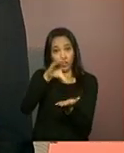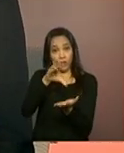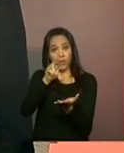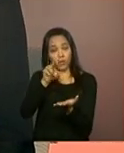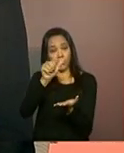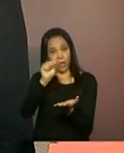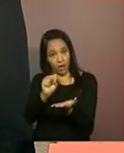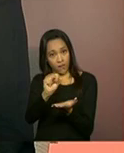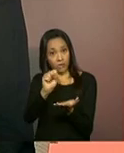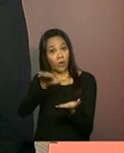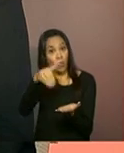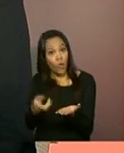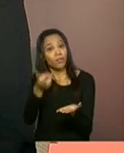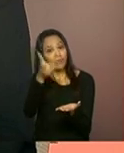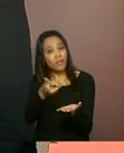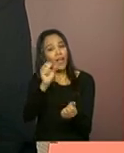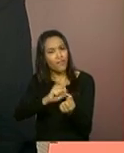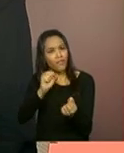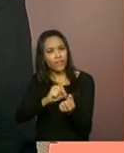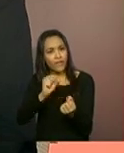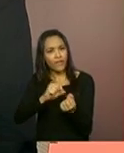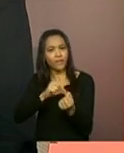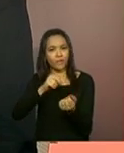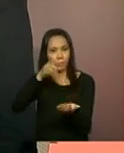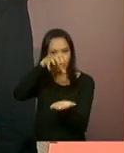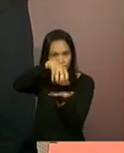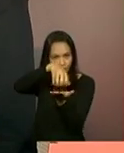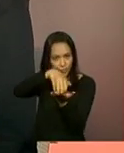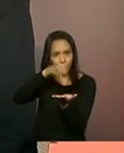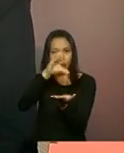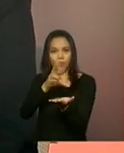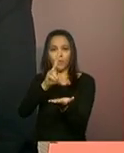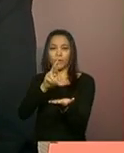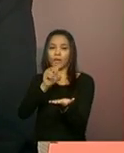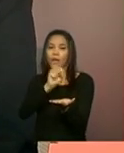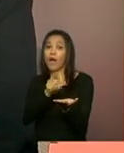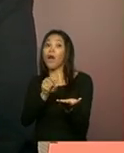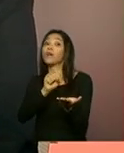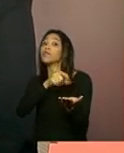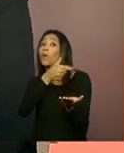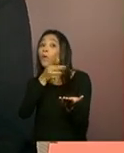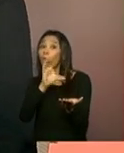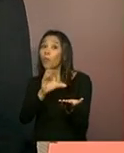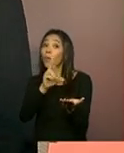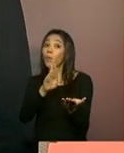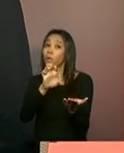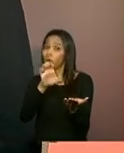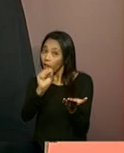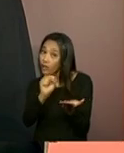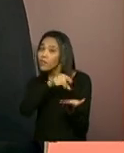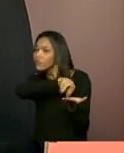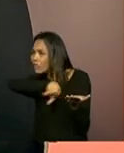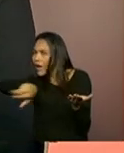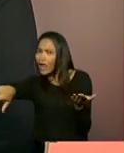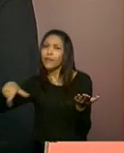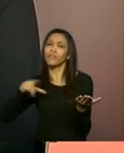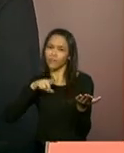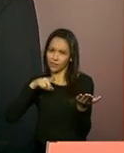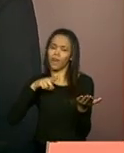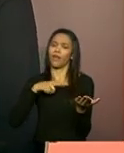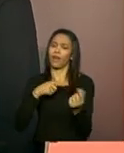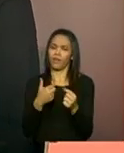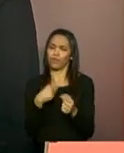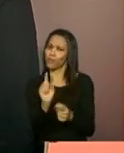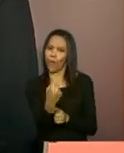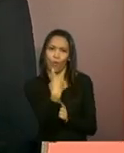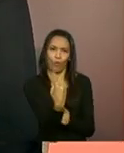é executado pelo centro de referência, que são unidades executoras desse serviço, além do CRAS. Também existem outras